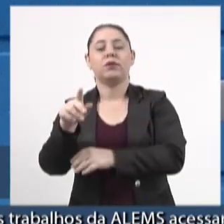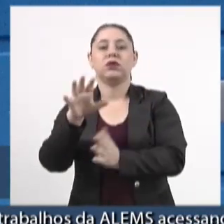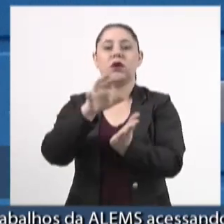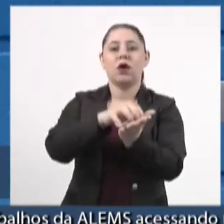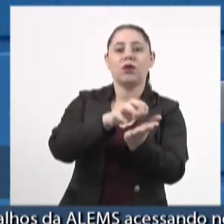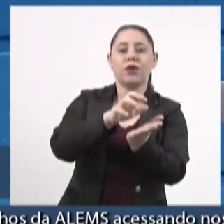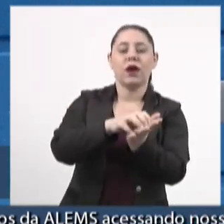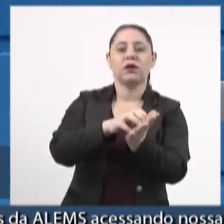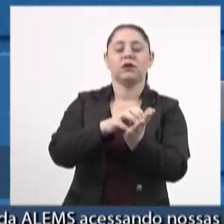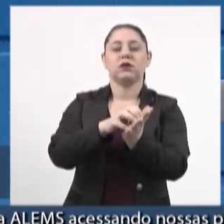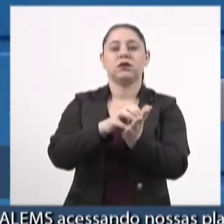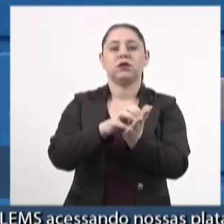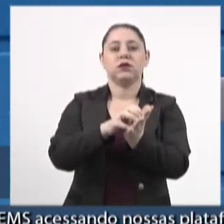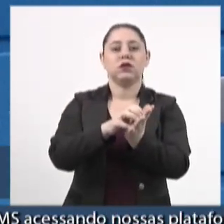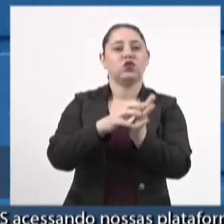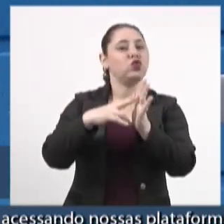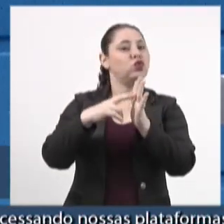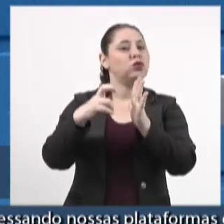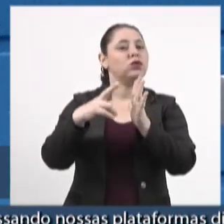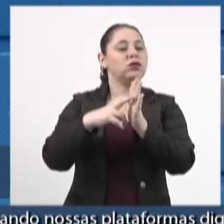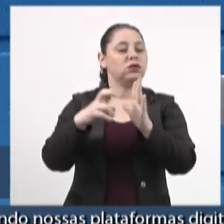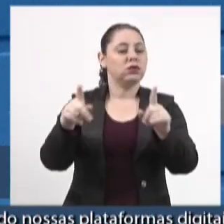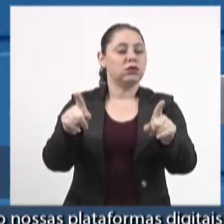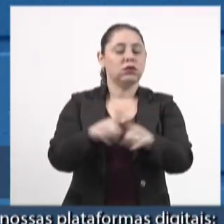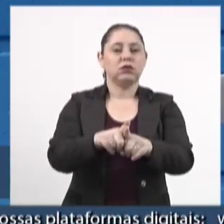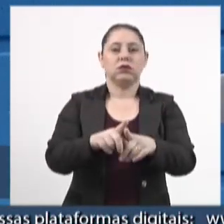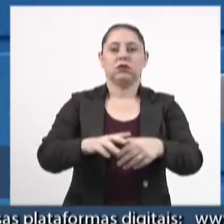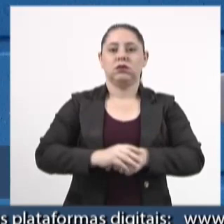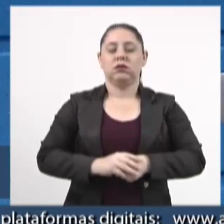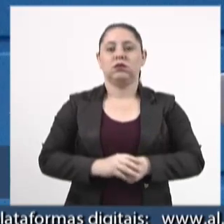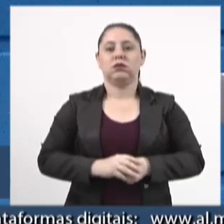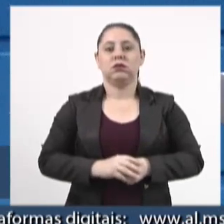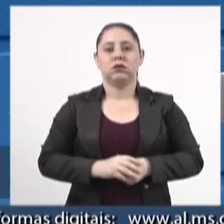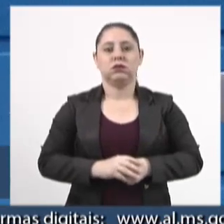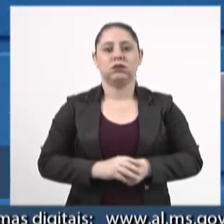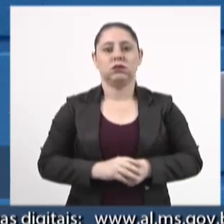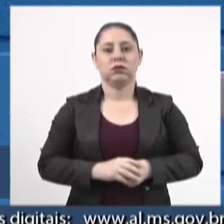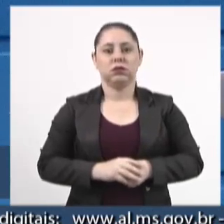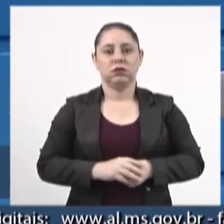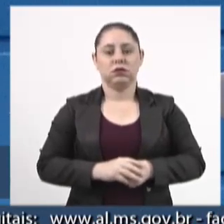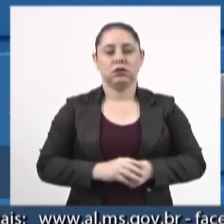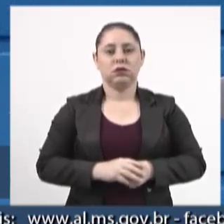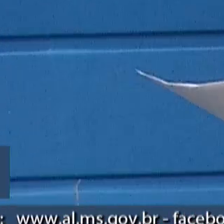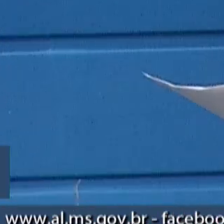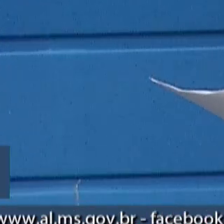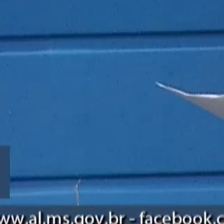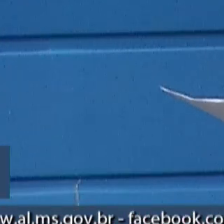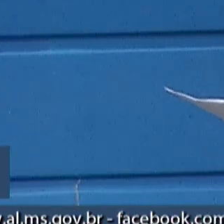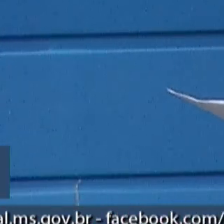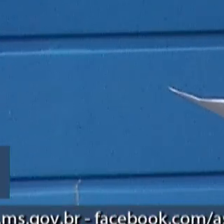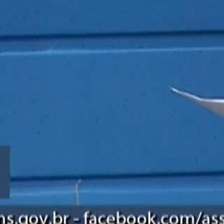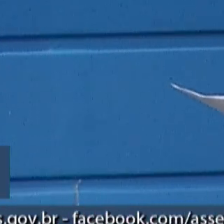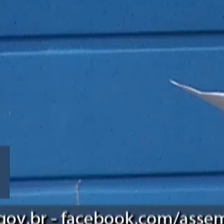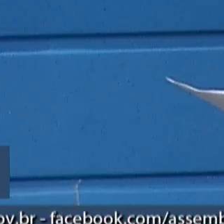aldeias indígenas de dois irmãos do Buriti. A reivindicação